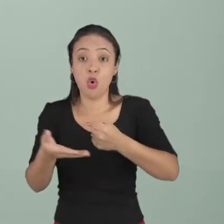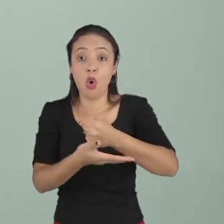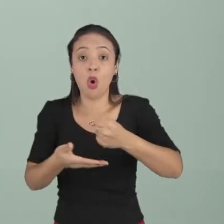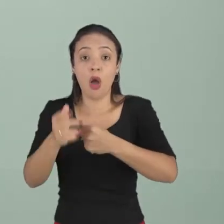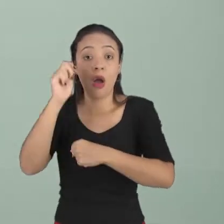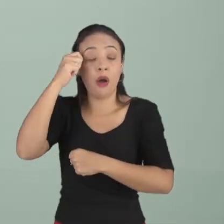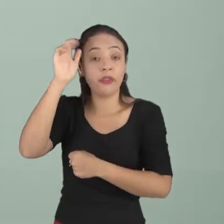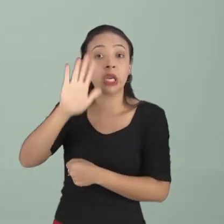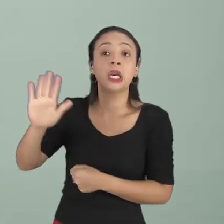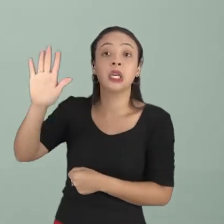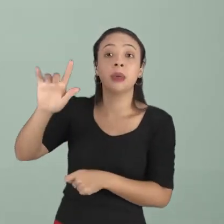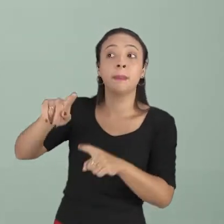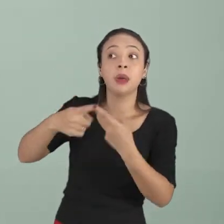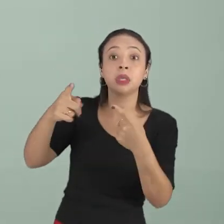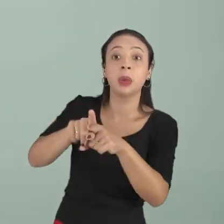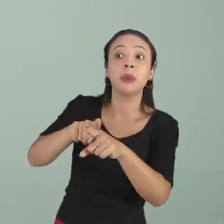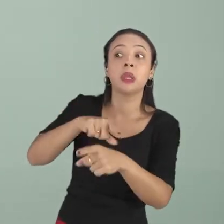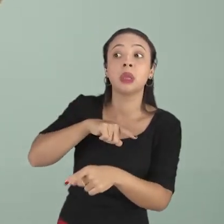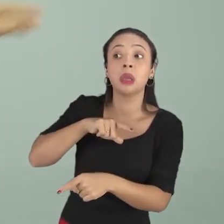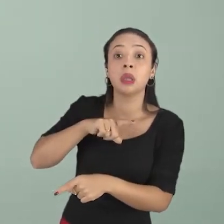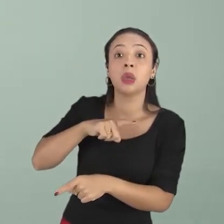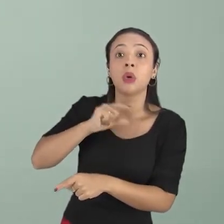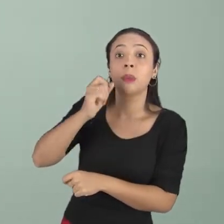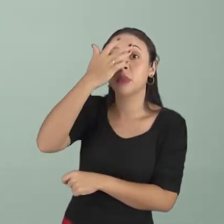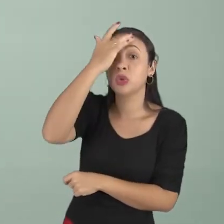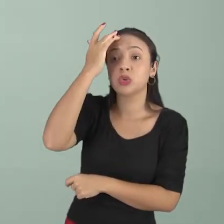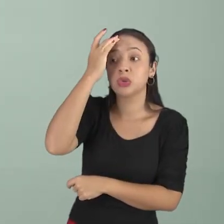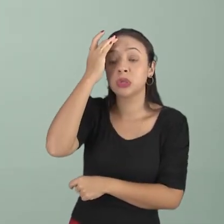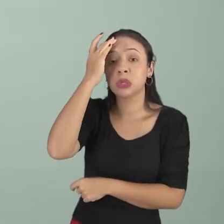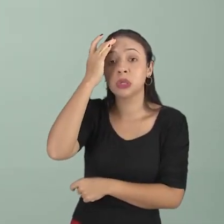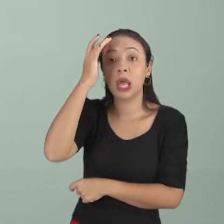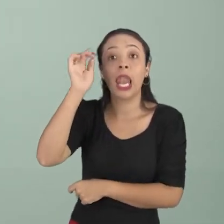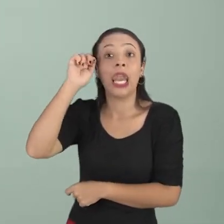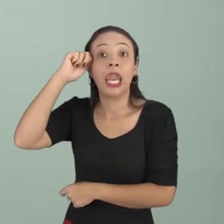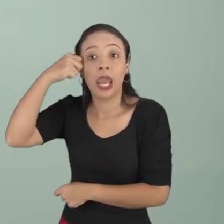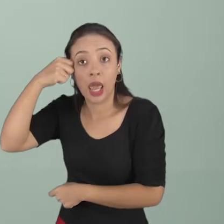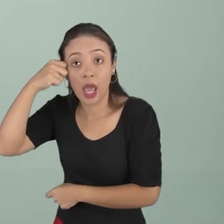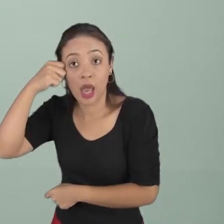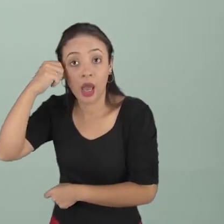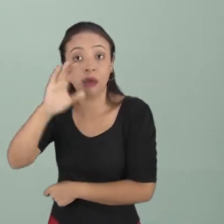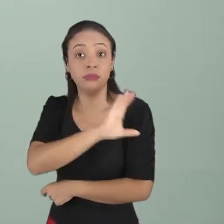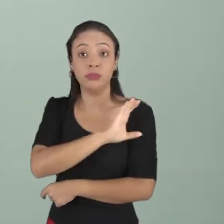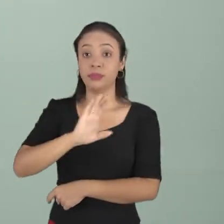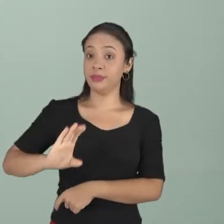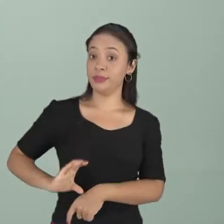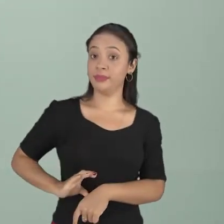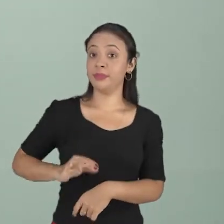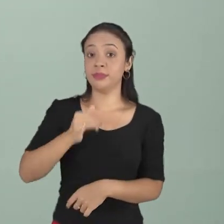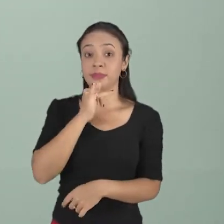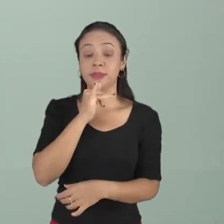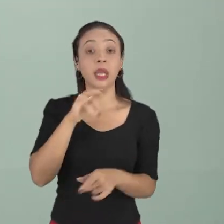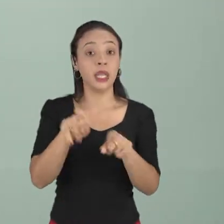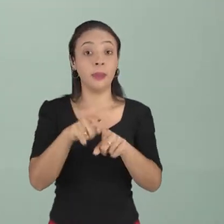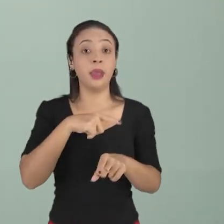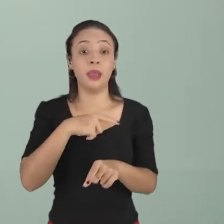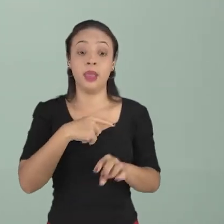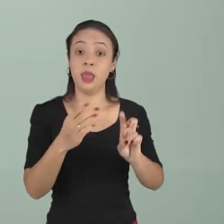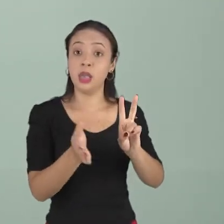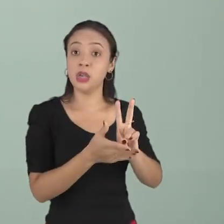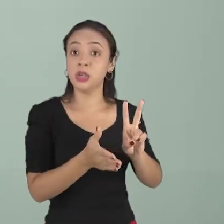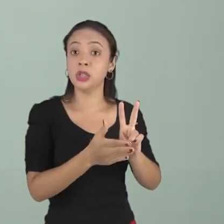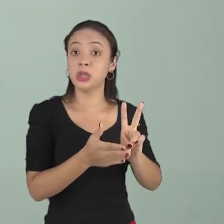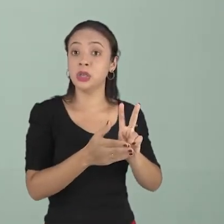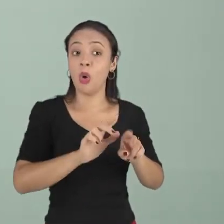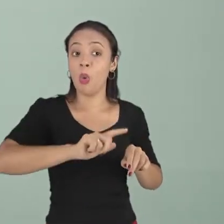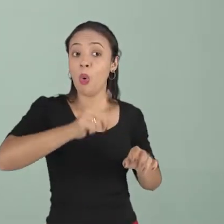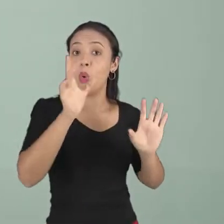de etnia negra que são de uma religião cristã. Você tem os indígenas, eles são um